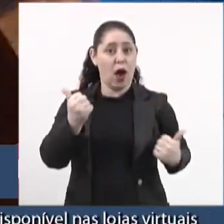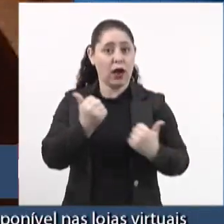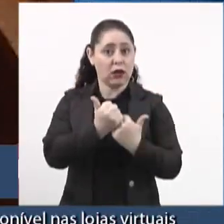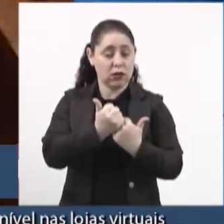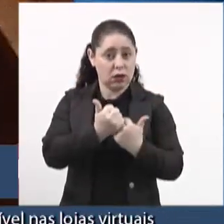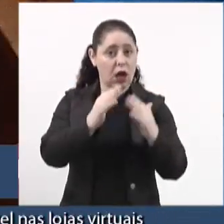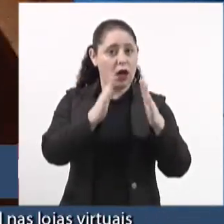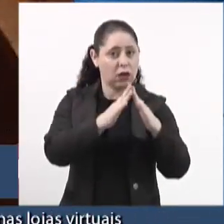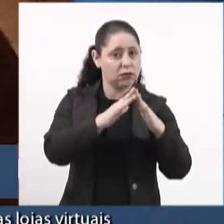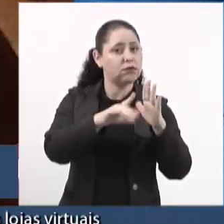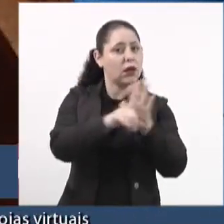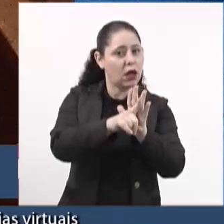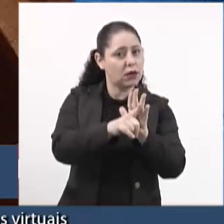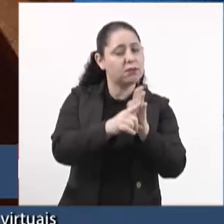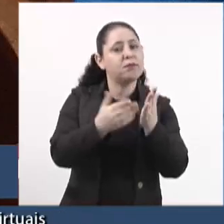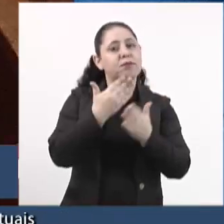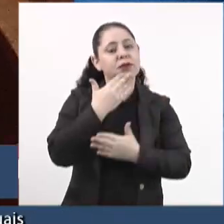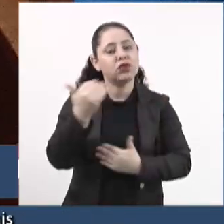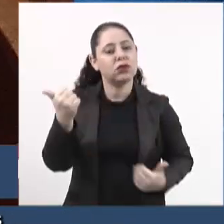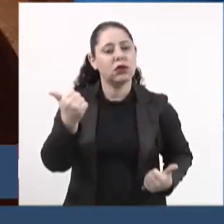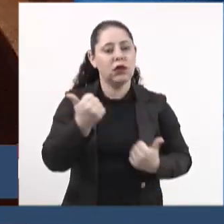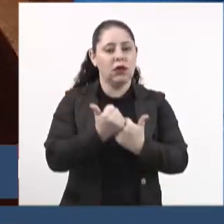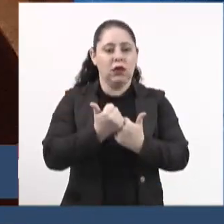que é o que a gente veio fazer aqui hoje.